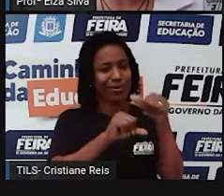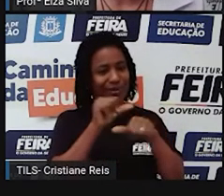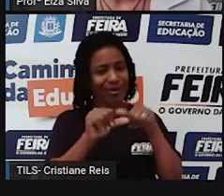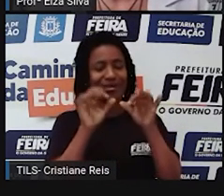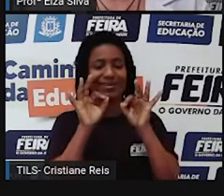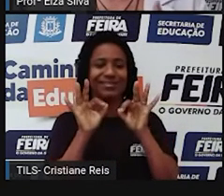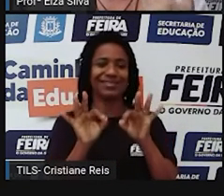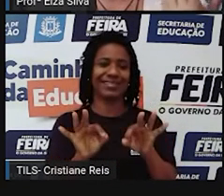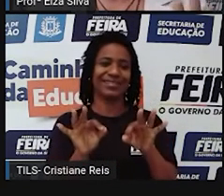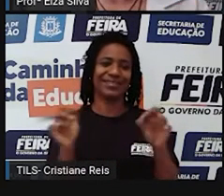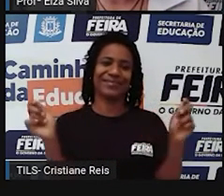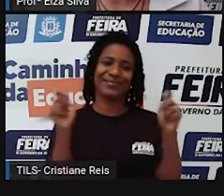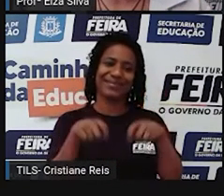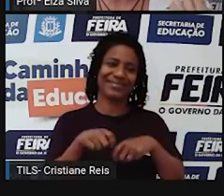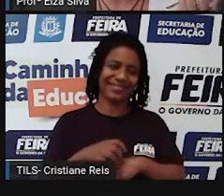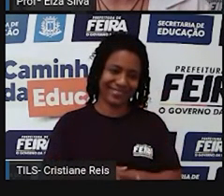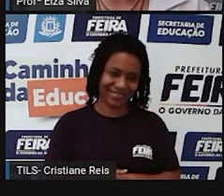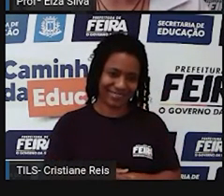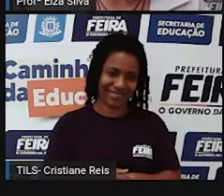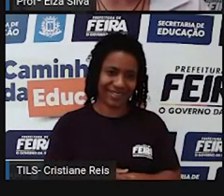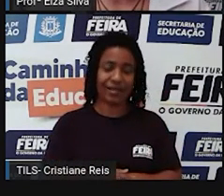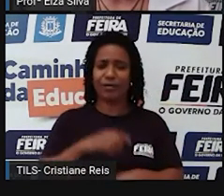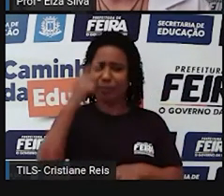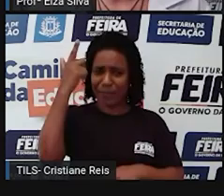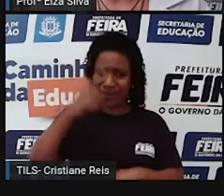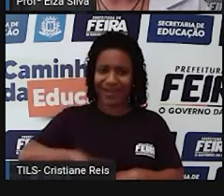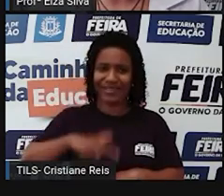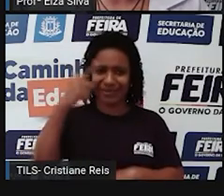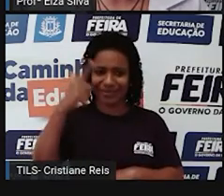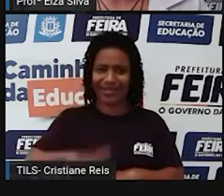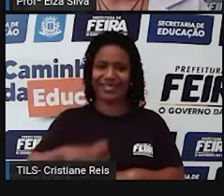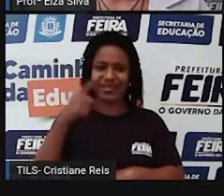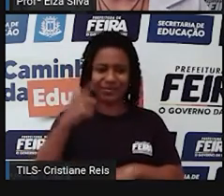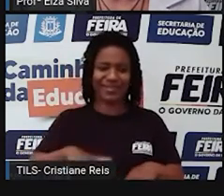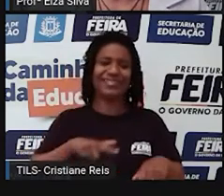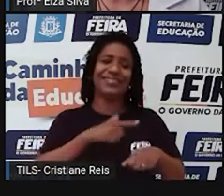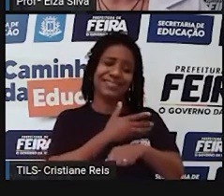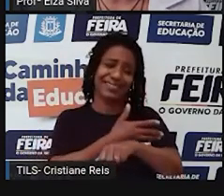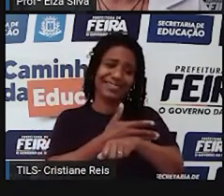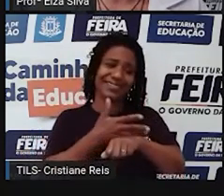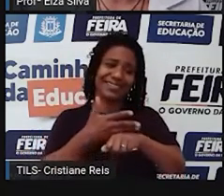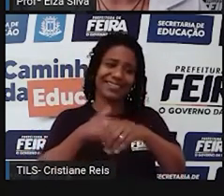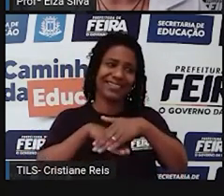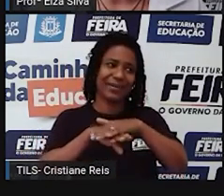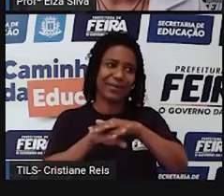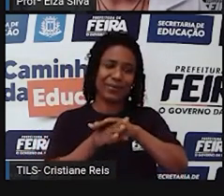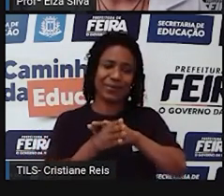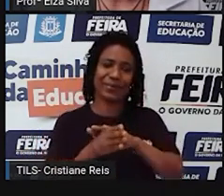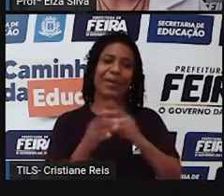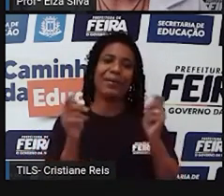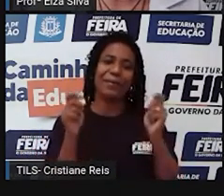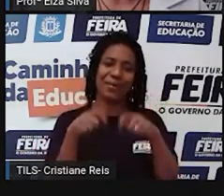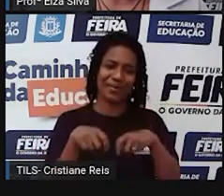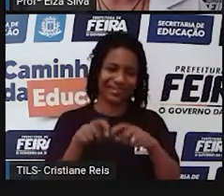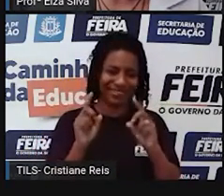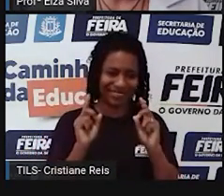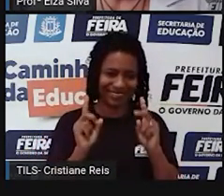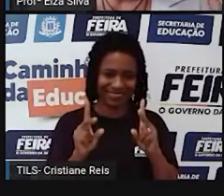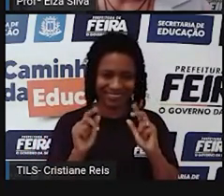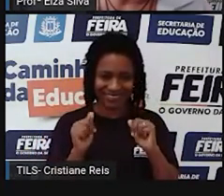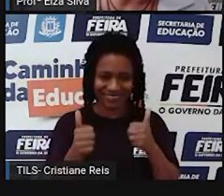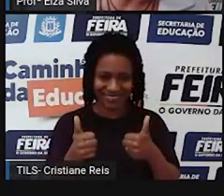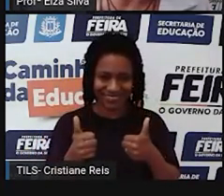correta E você pode novamente praticar o inglês a partir desta revisão Ok Students?